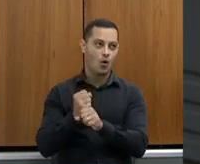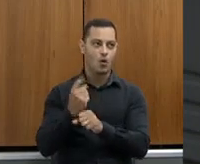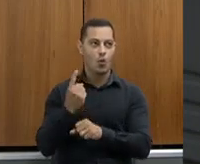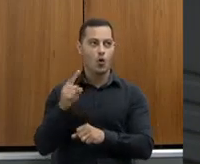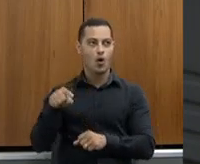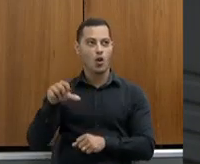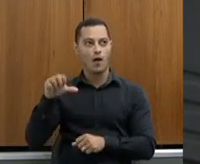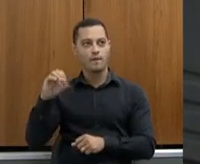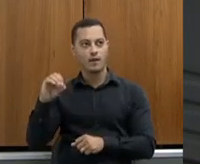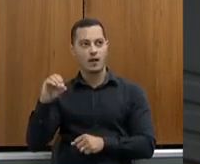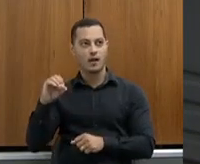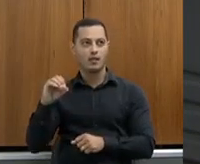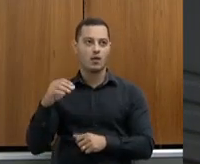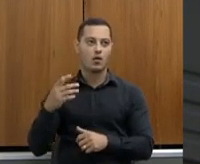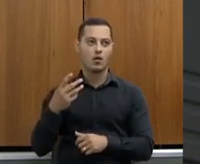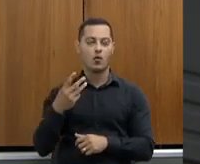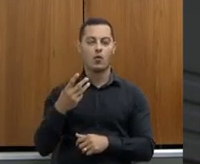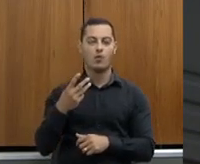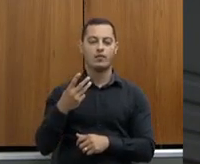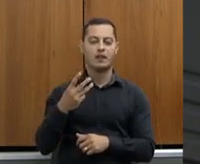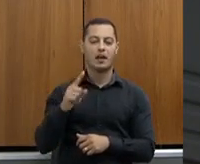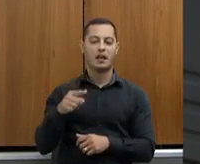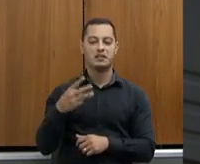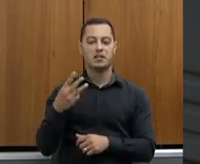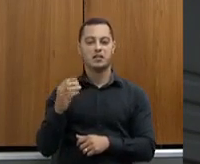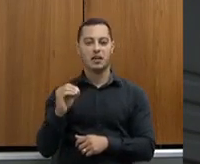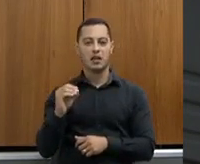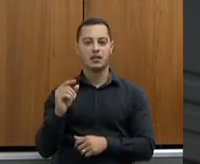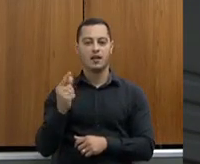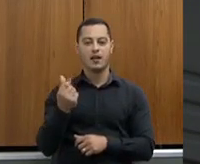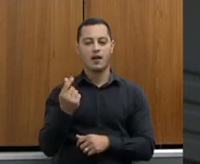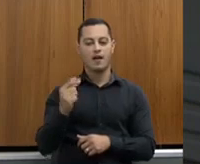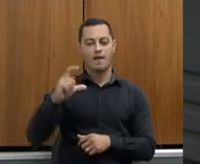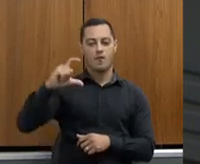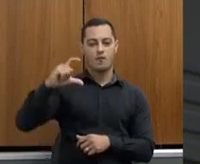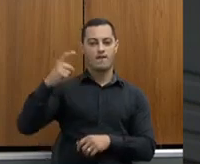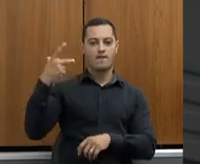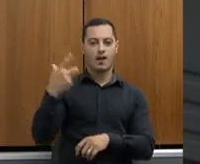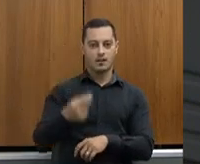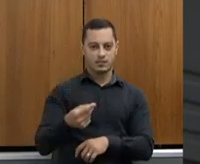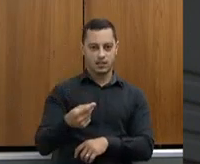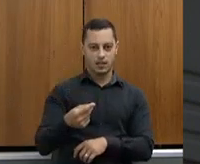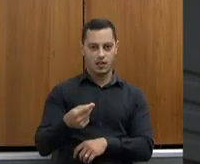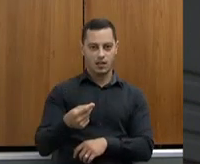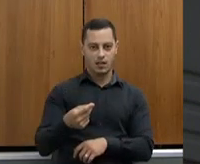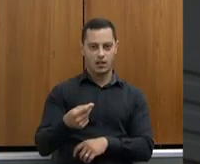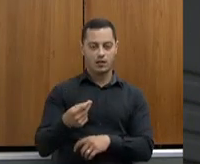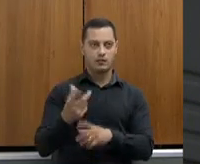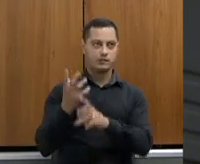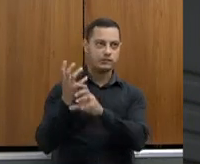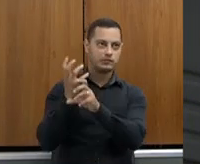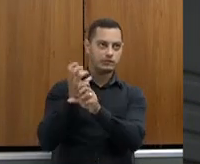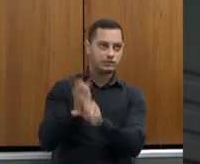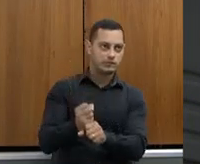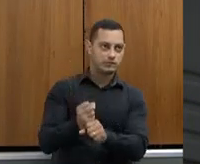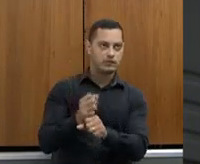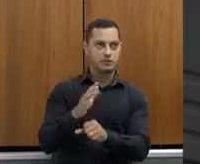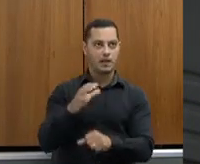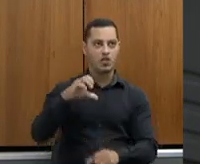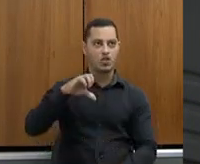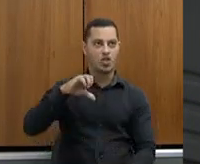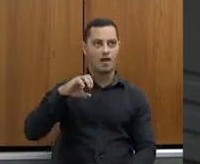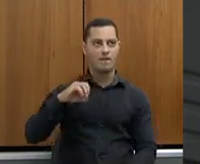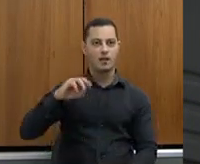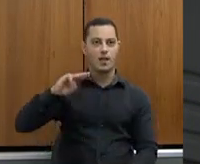,30 o custo da dose de vacina, dependendo da região do Estado, do volume que se compra, você teria em torno de 90 milhões.